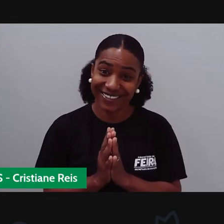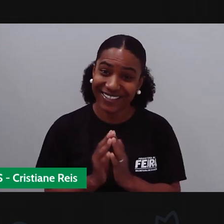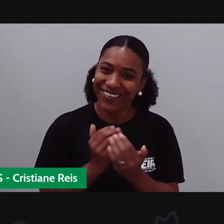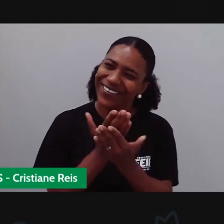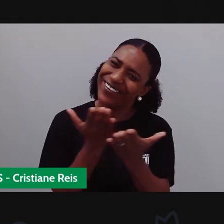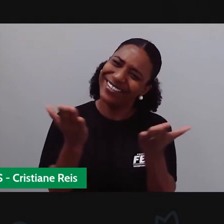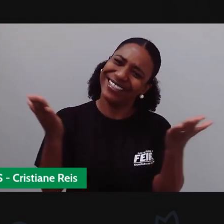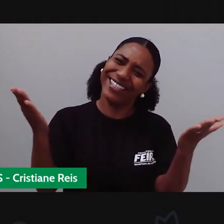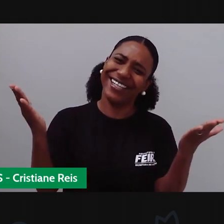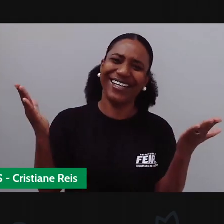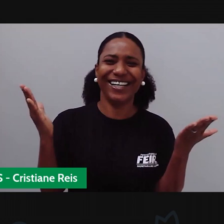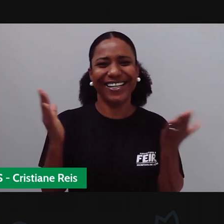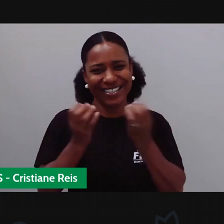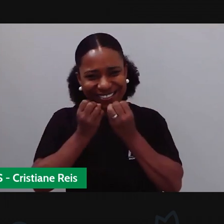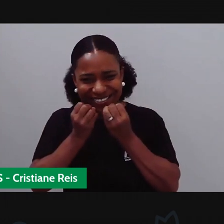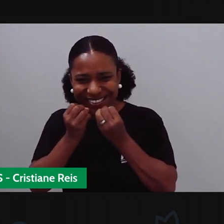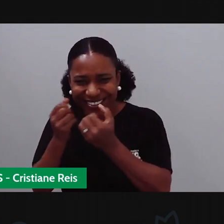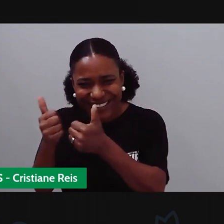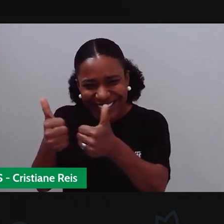Oi, gente!